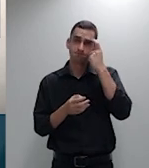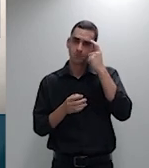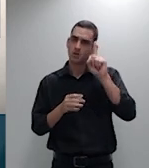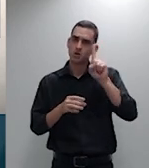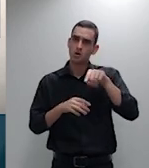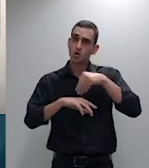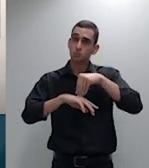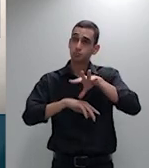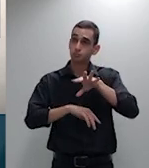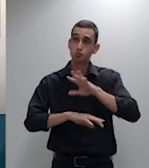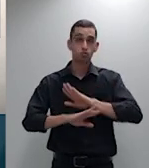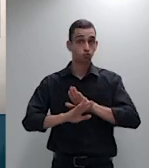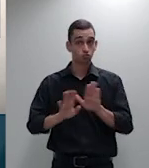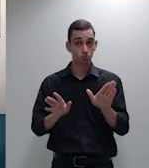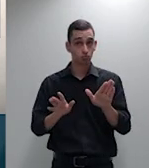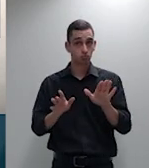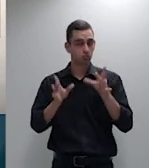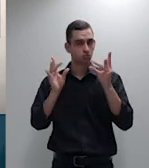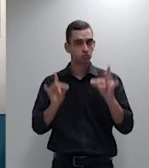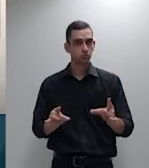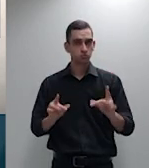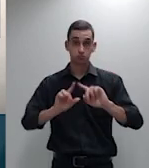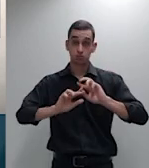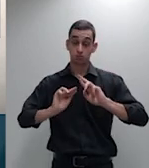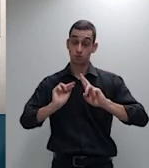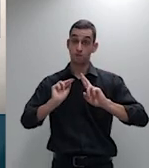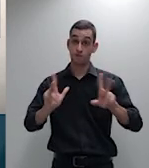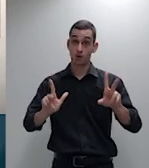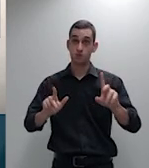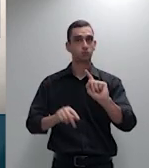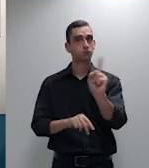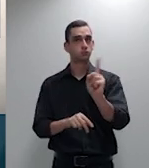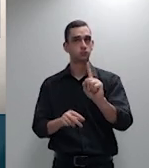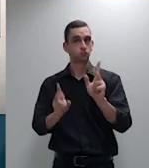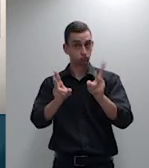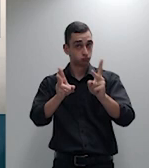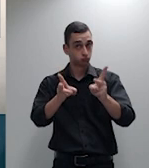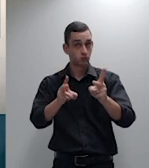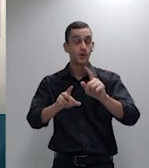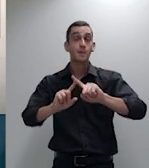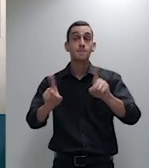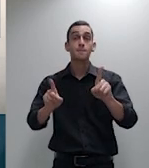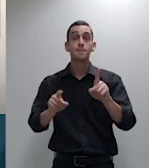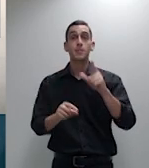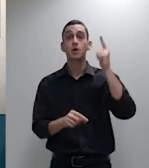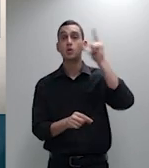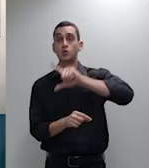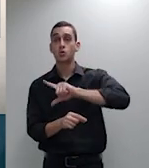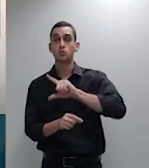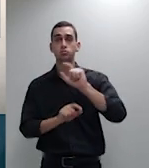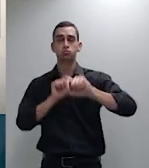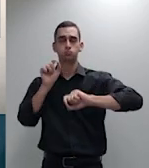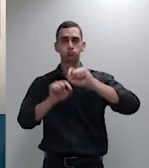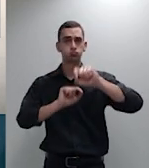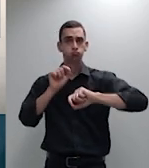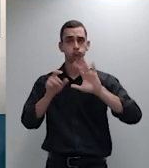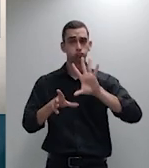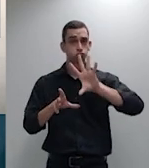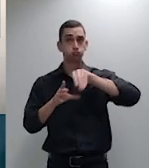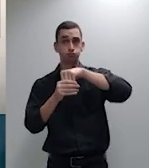não é uma divergência será que nós não conseguiríamos inserir na ideia